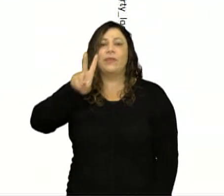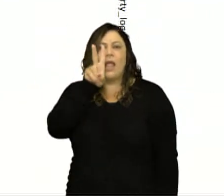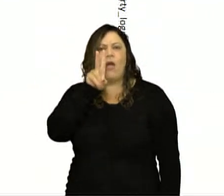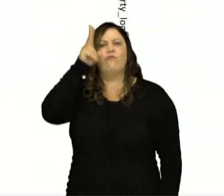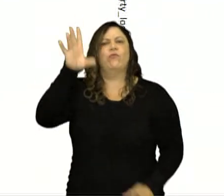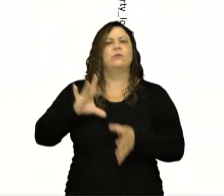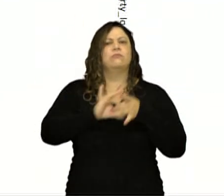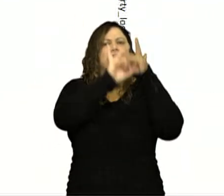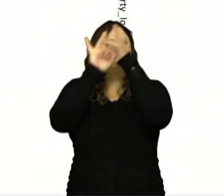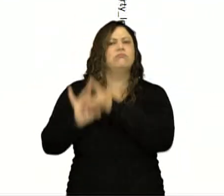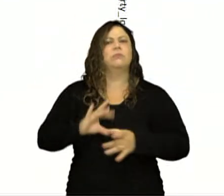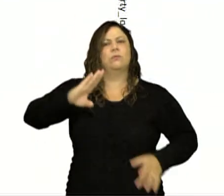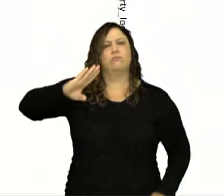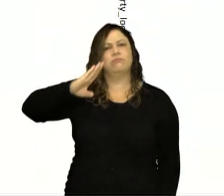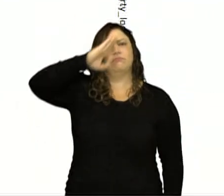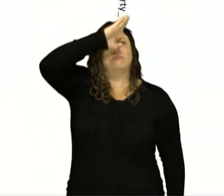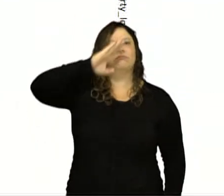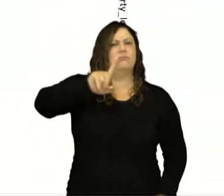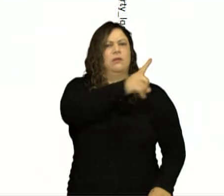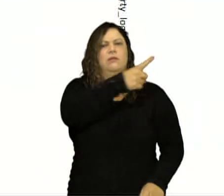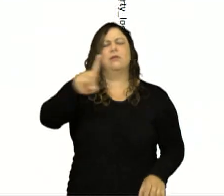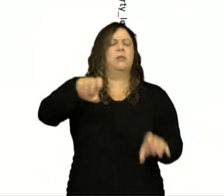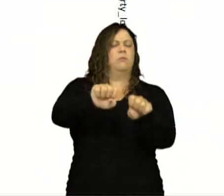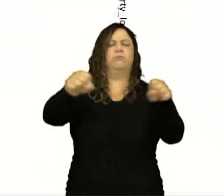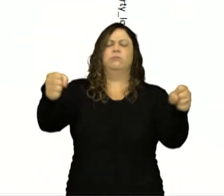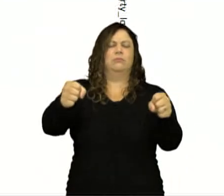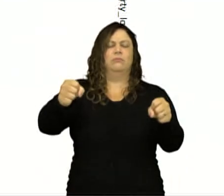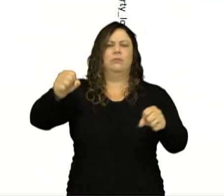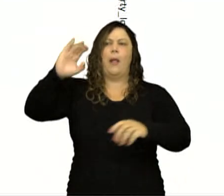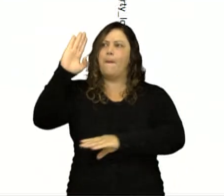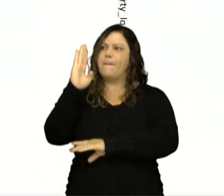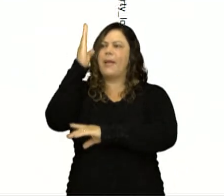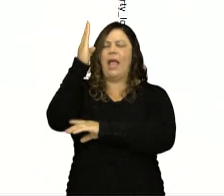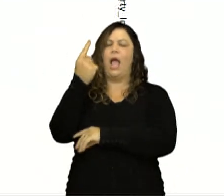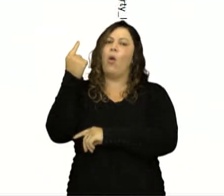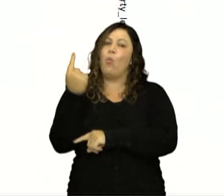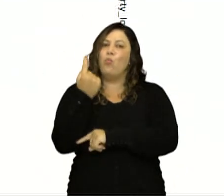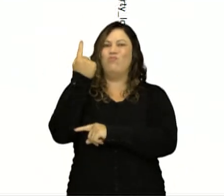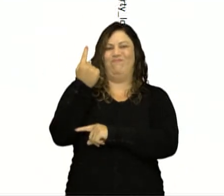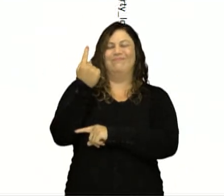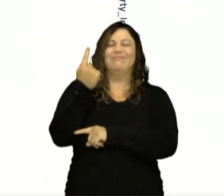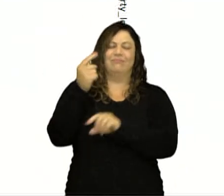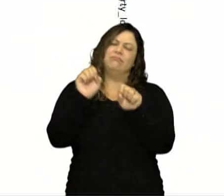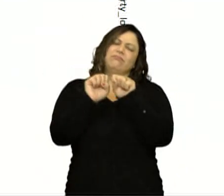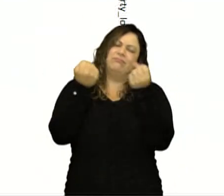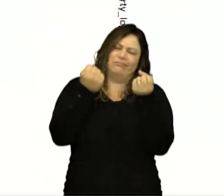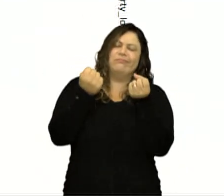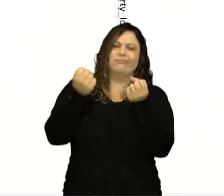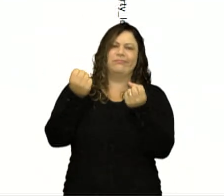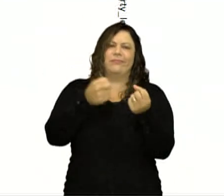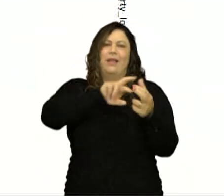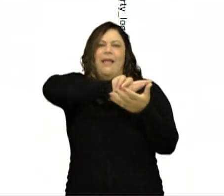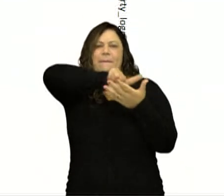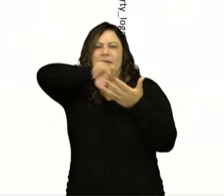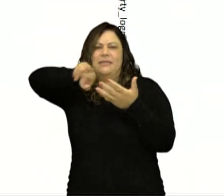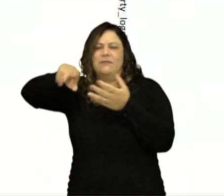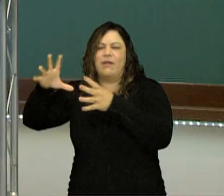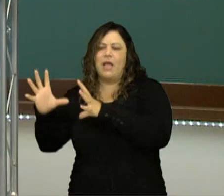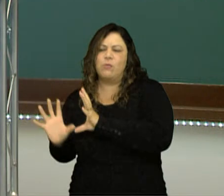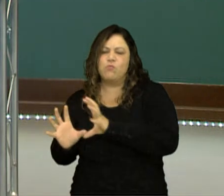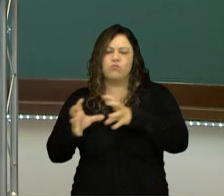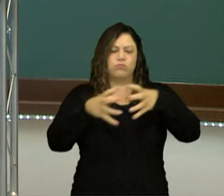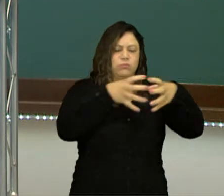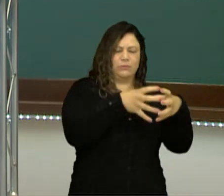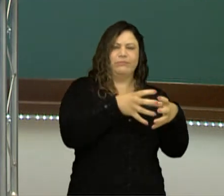Militar, inquebrável. Uma vara só pode ser facilmente quebrada. Mas várias juntas. O conjunto dos cidadãos, não,